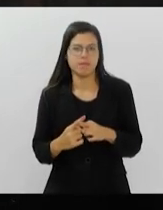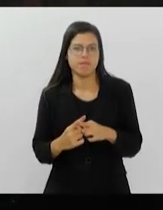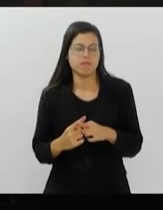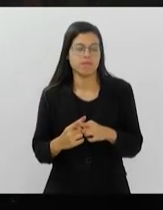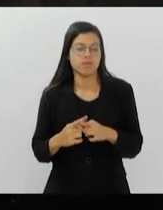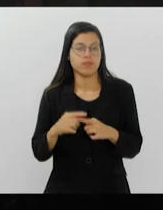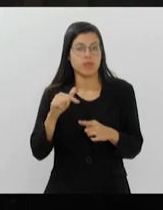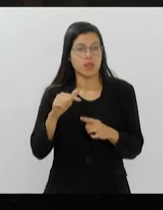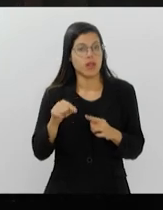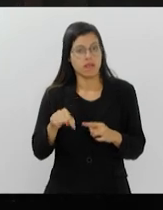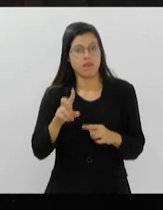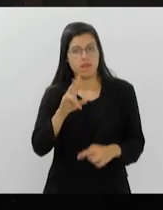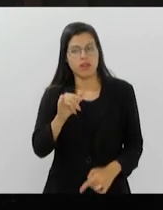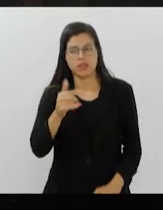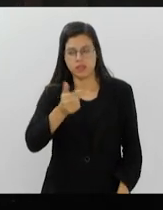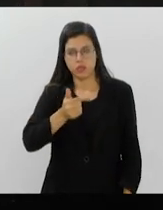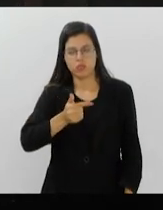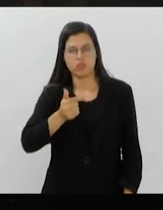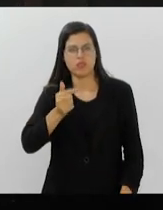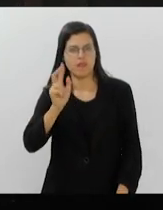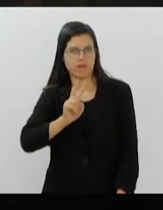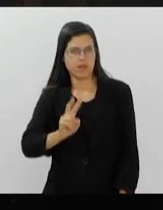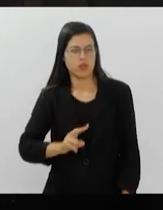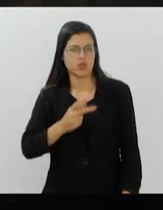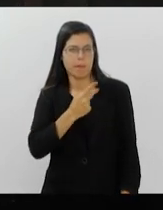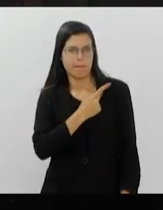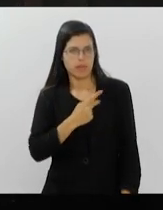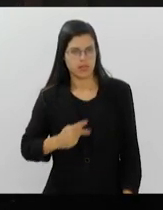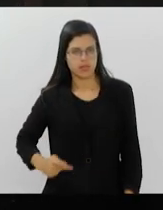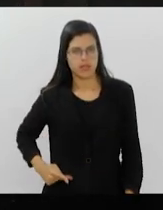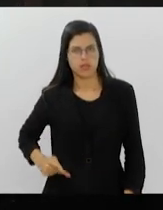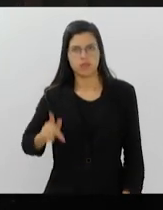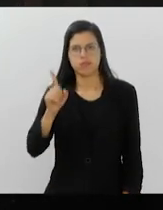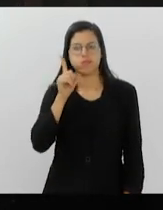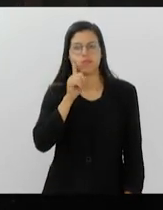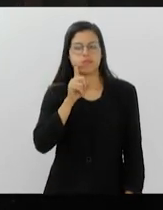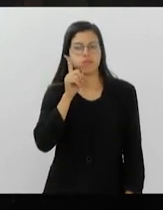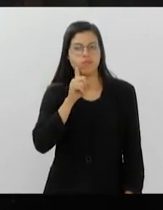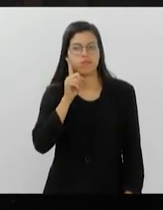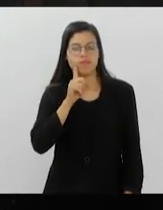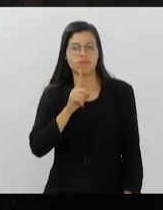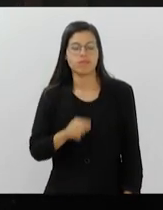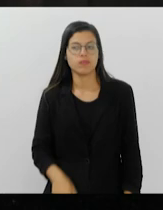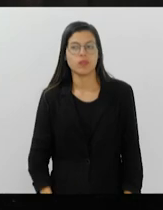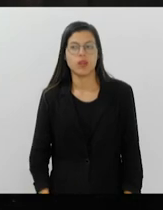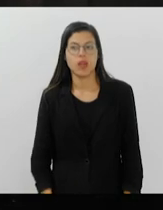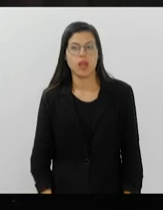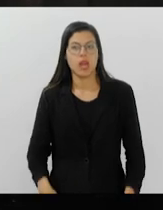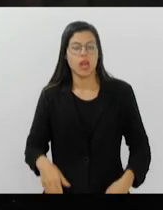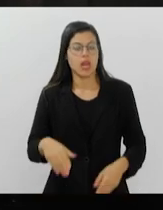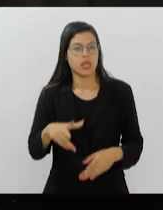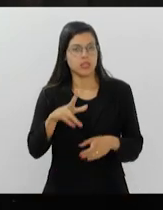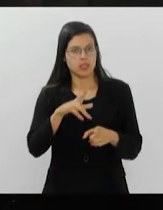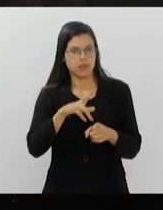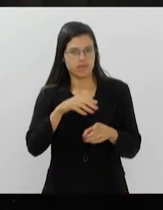ele vai ser a segunda vez presidente dos Estados Unidos. E essa eleição de ontem